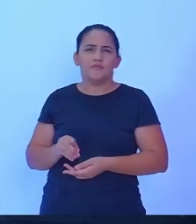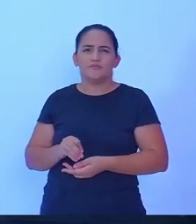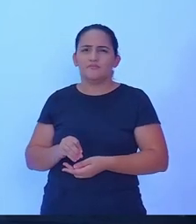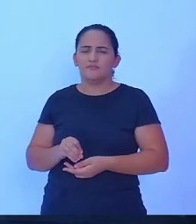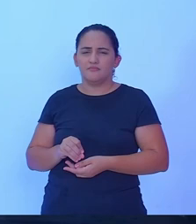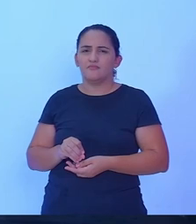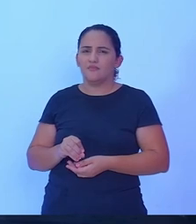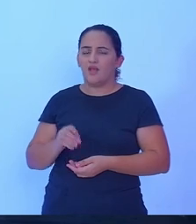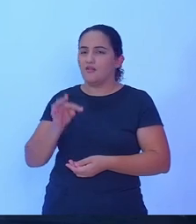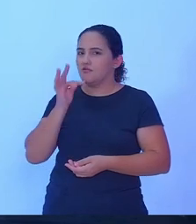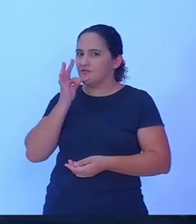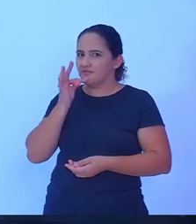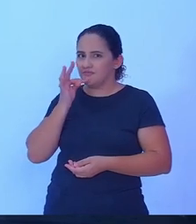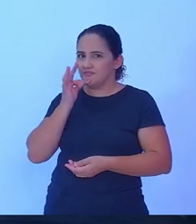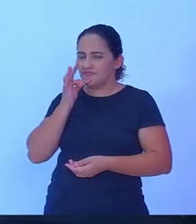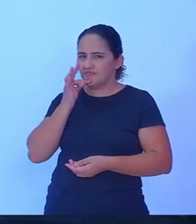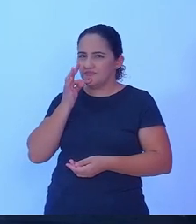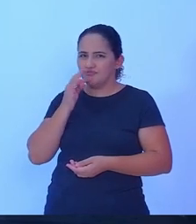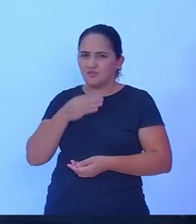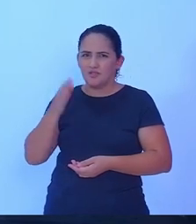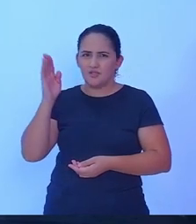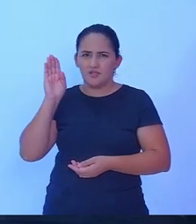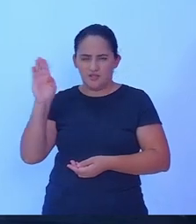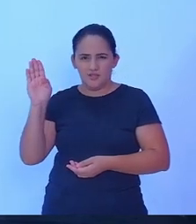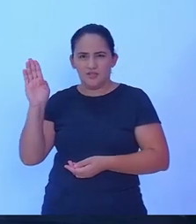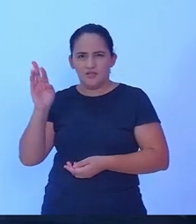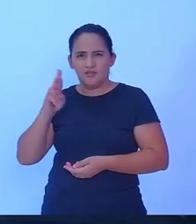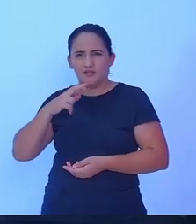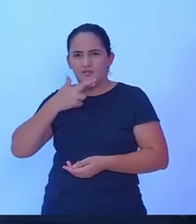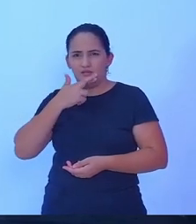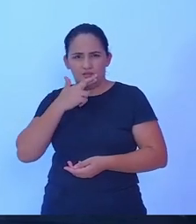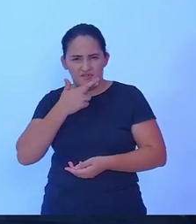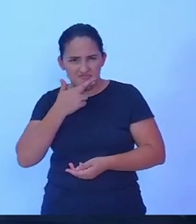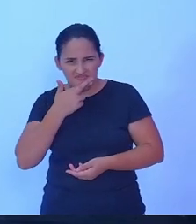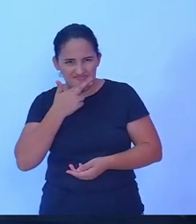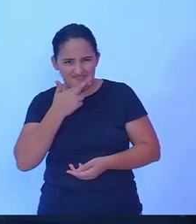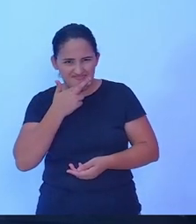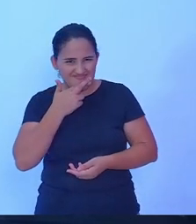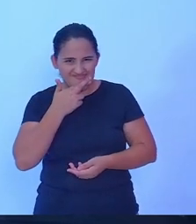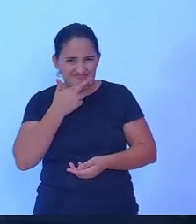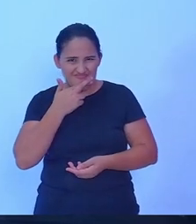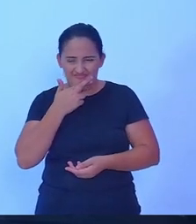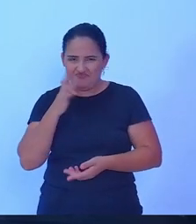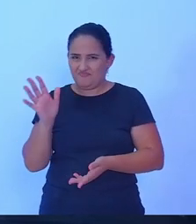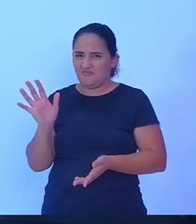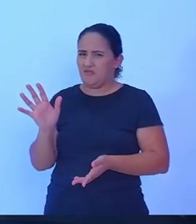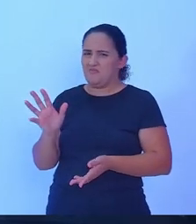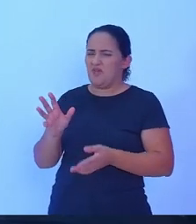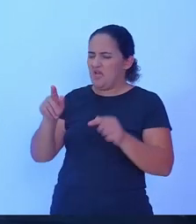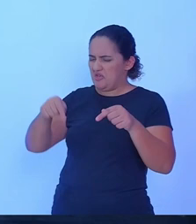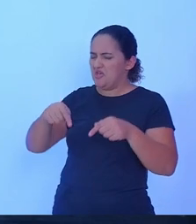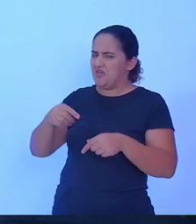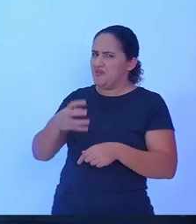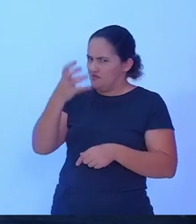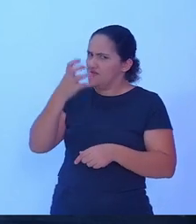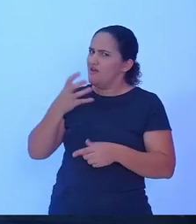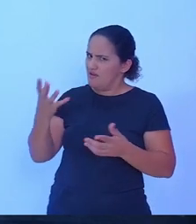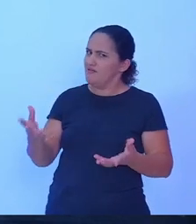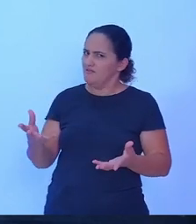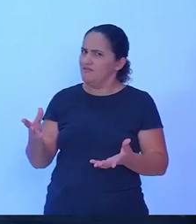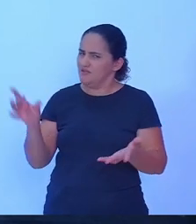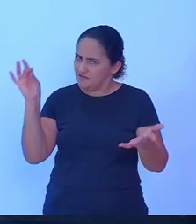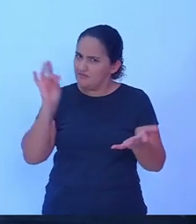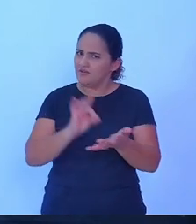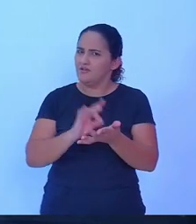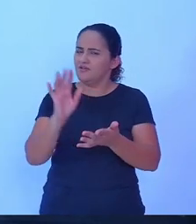-prefeito junto com o Rafael Godoy acreditava que isso aqui seria uma armação pois pessoas sérias íntegras da nossa sociedade estão